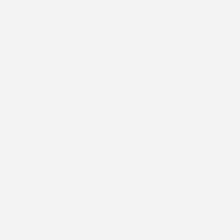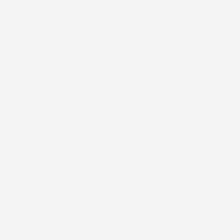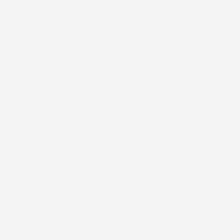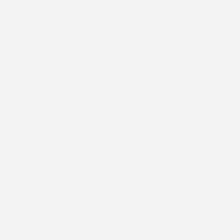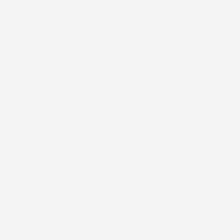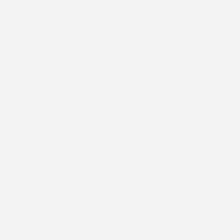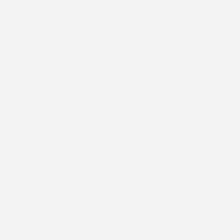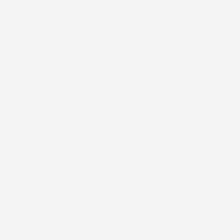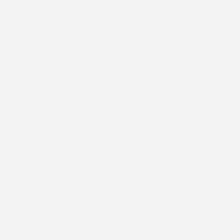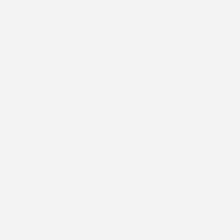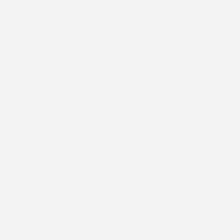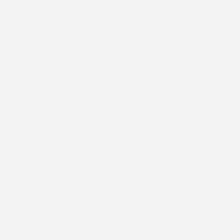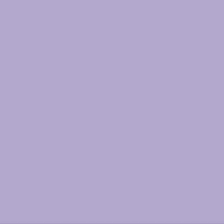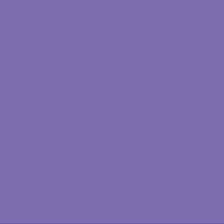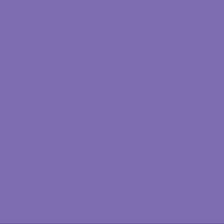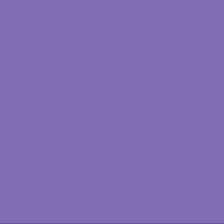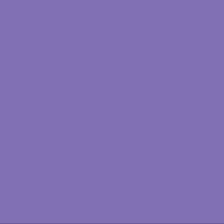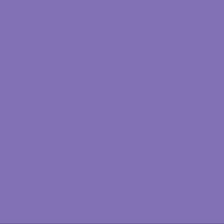com essa energia.